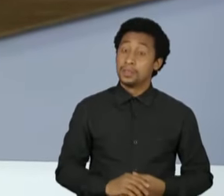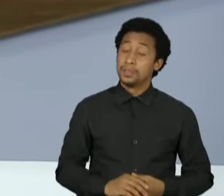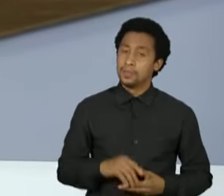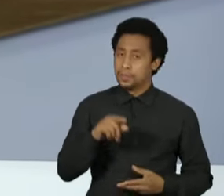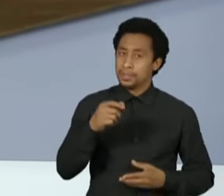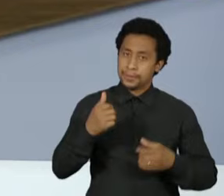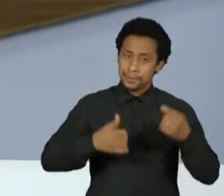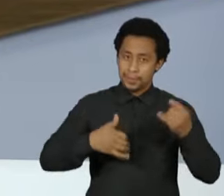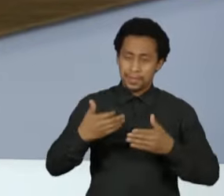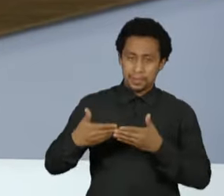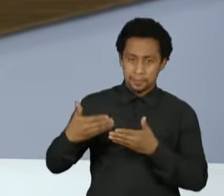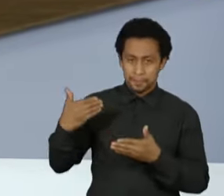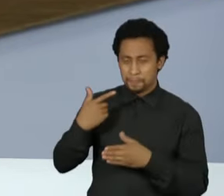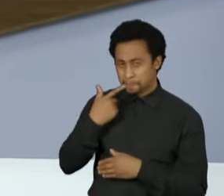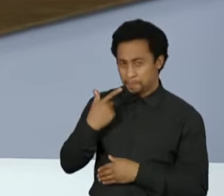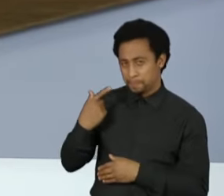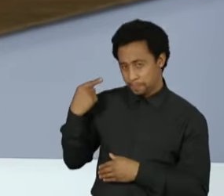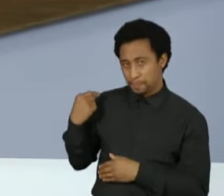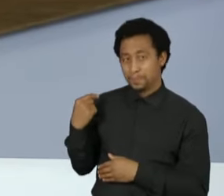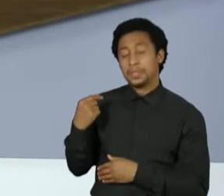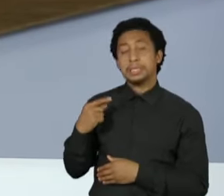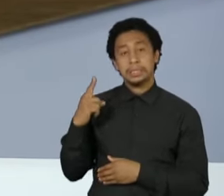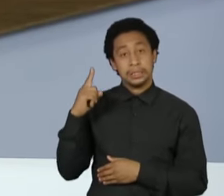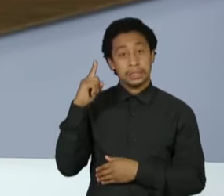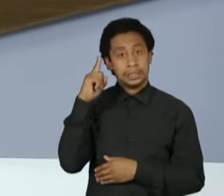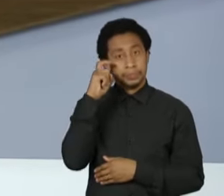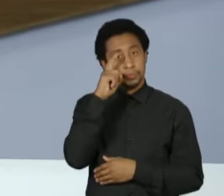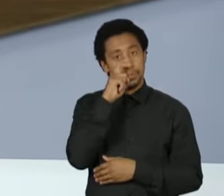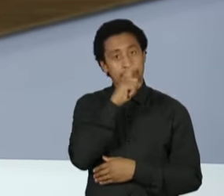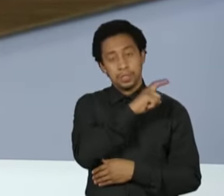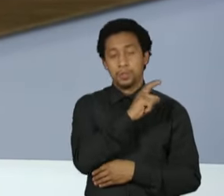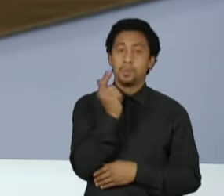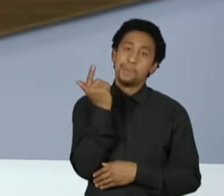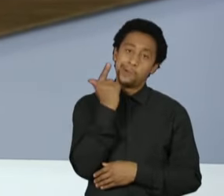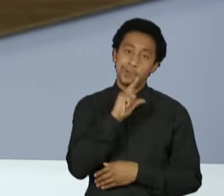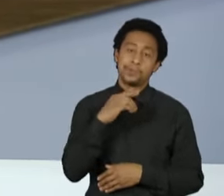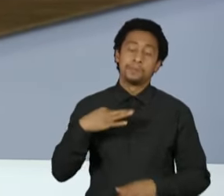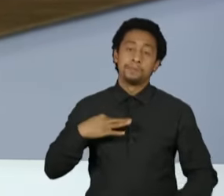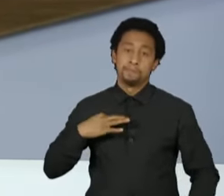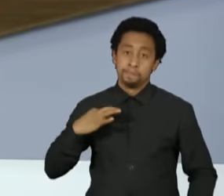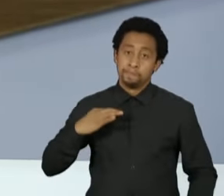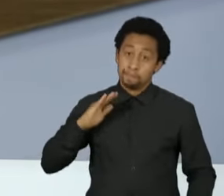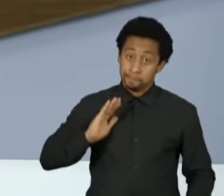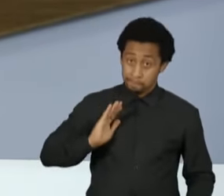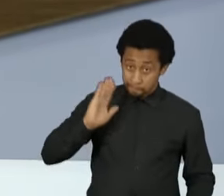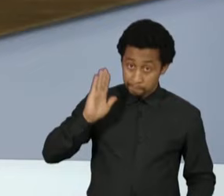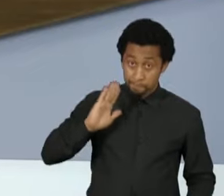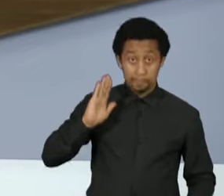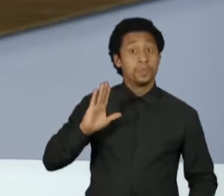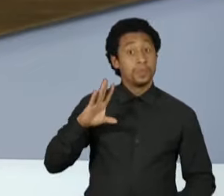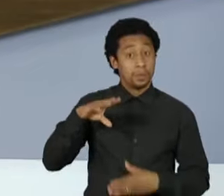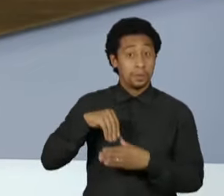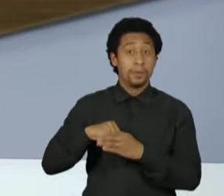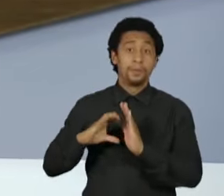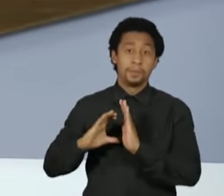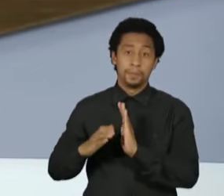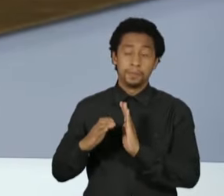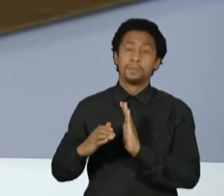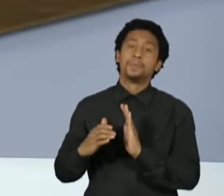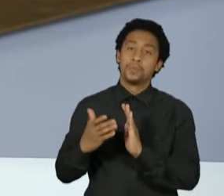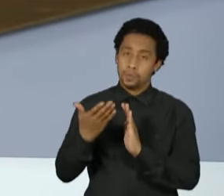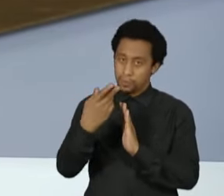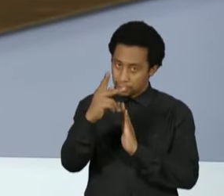ao Renato as dificuldades que a senhora enfrentou para consolidar a sua candidatura, inclusive dentro de seu partido e aliados.